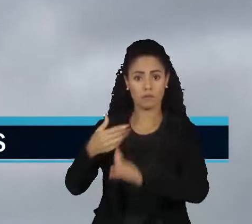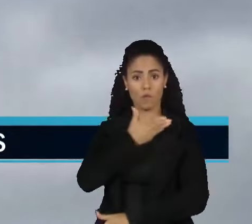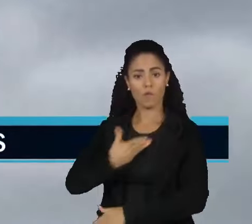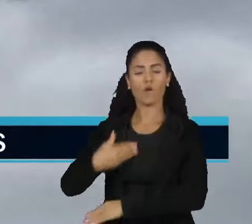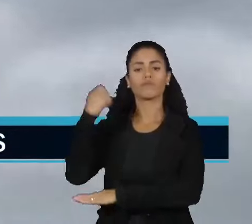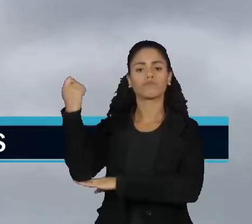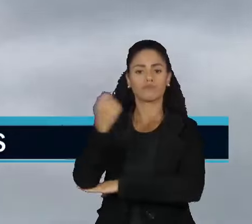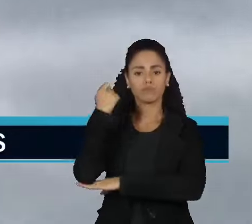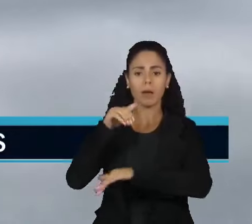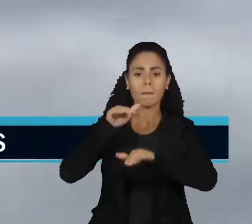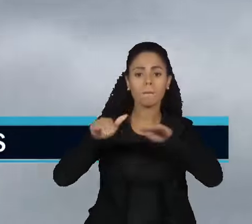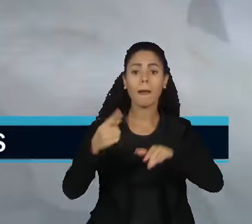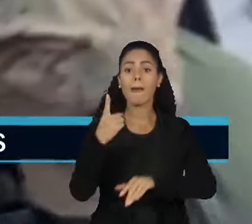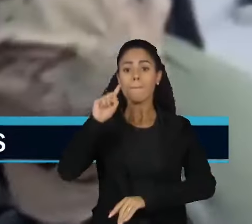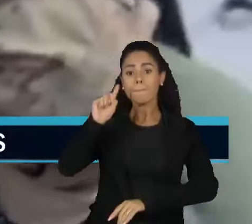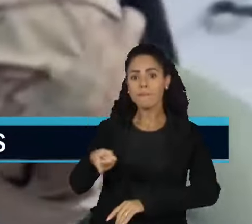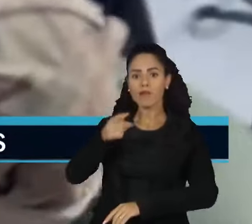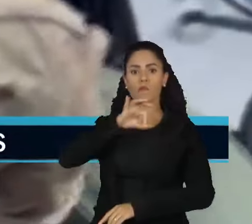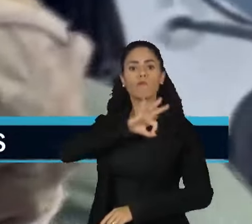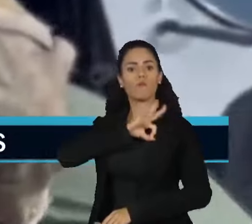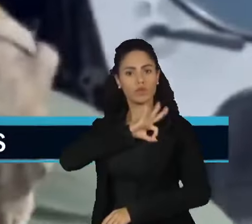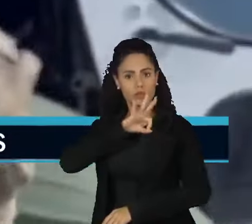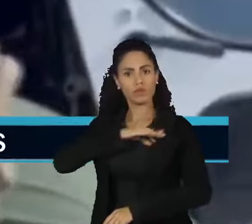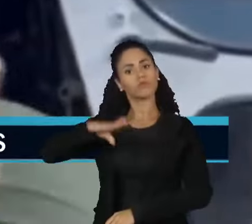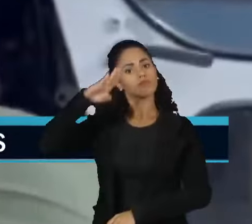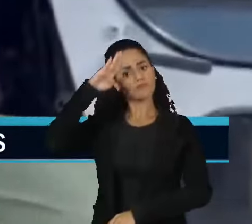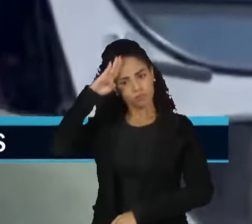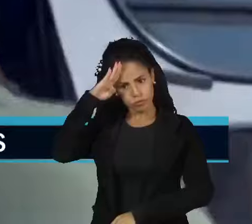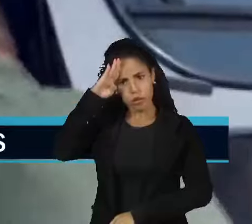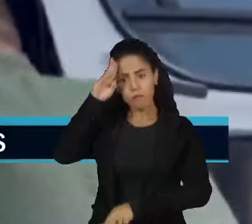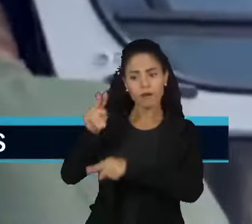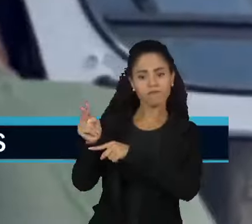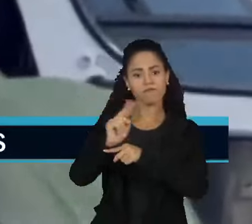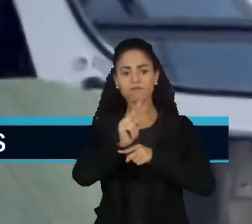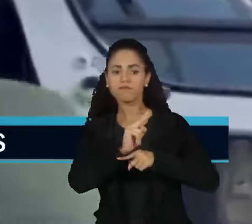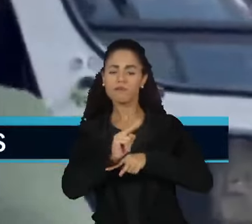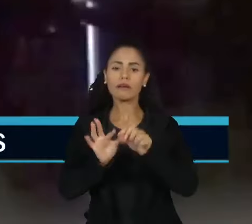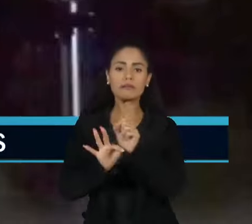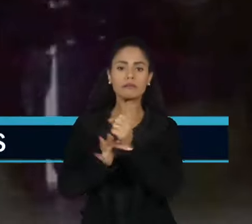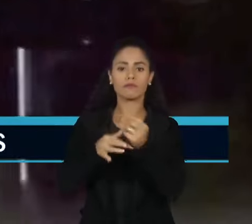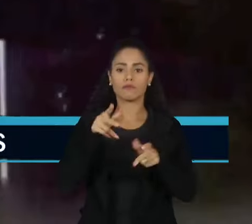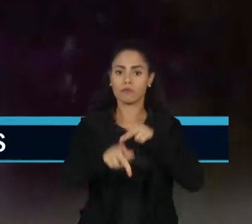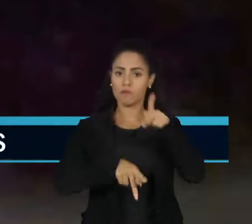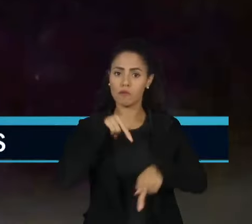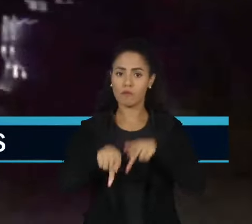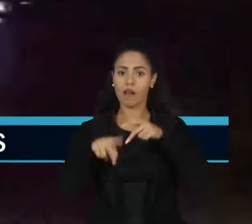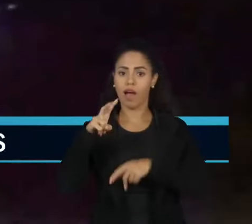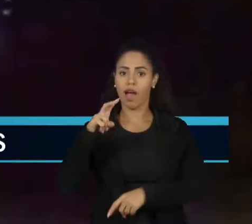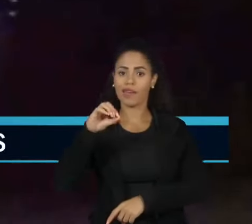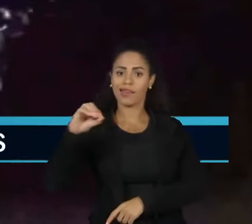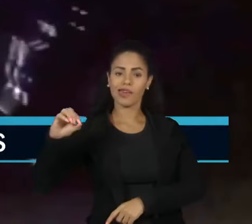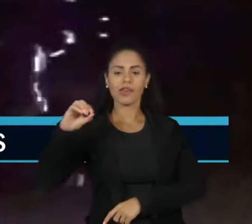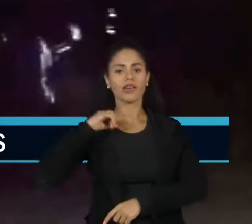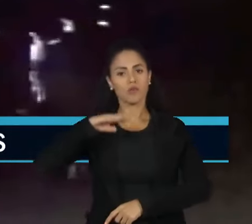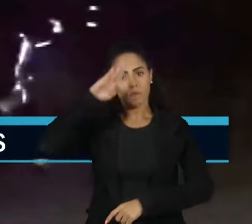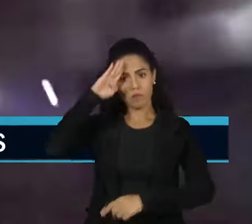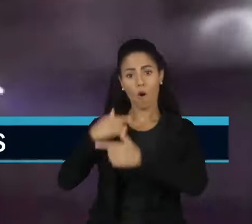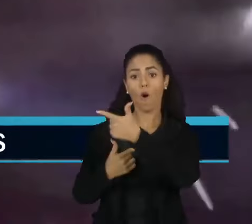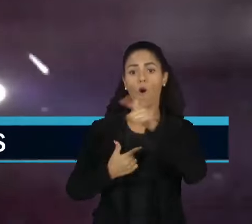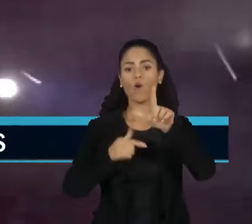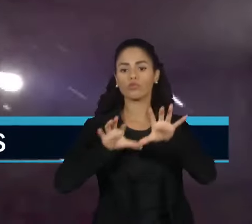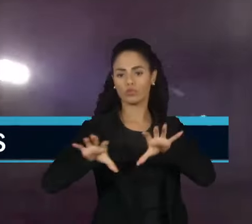convocou mais de mil policiais e até reservistas para fazer a segurança da população. 500 agentes são de outros